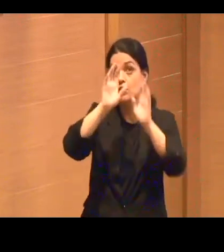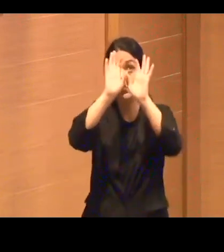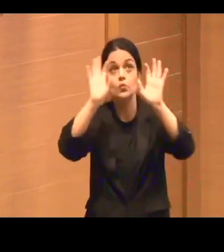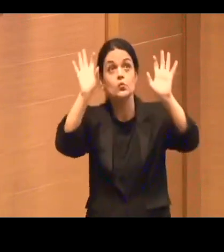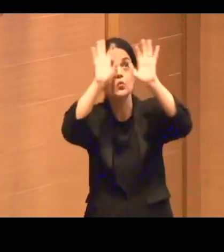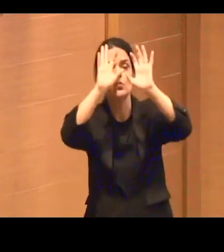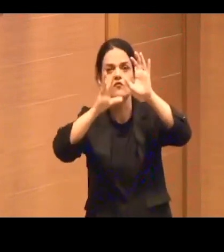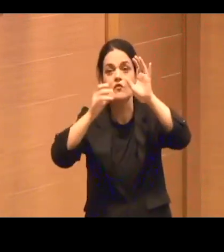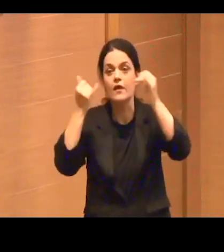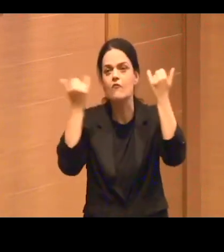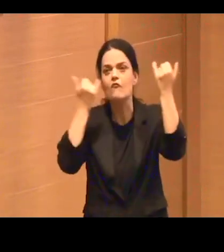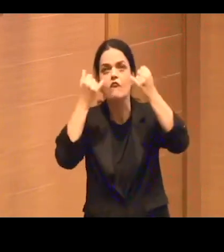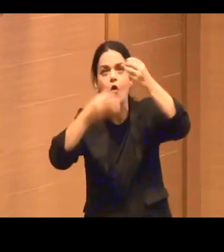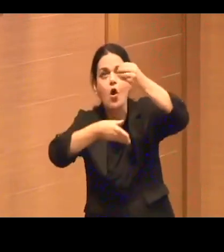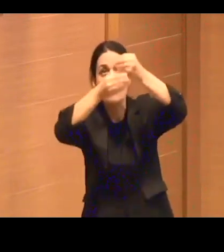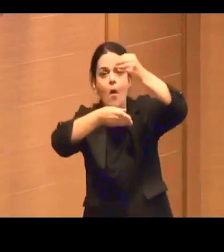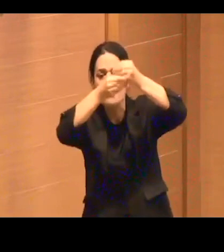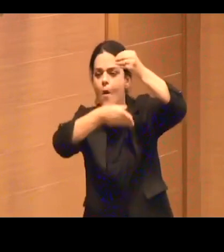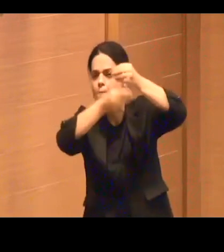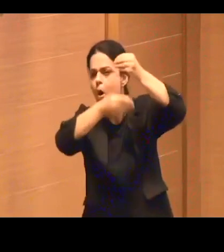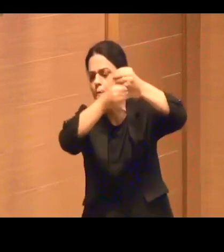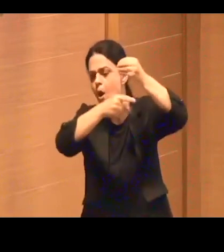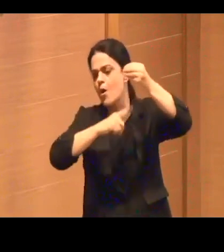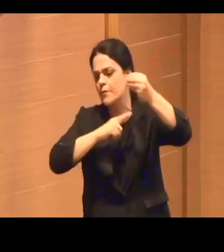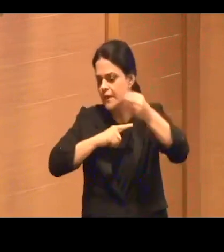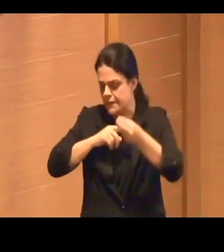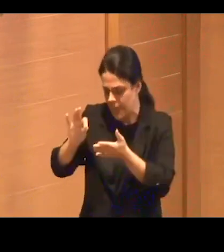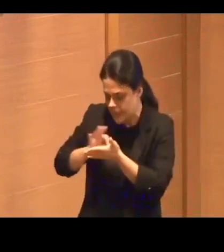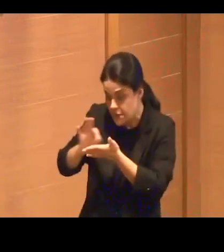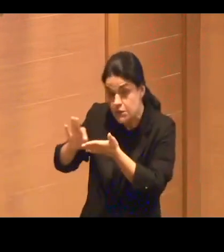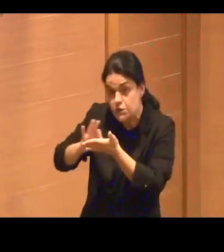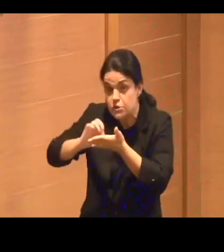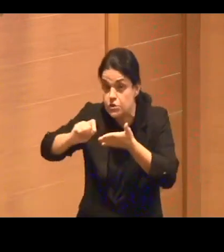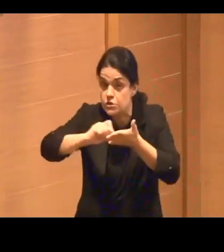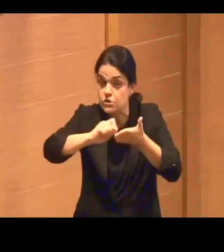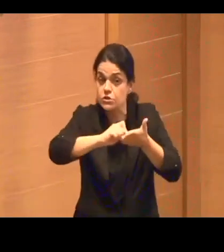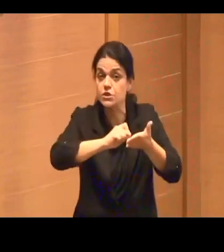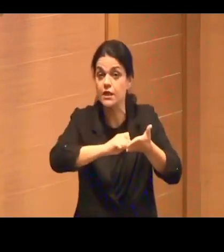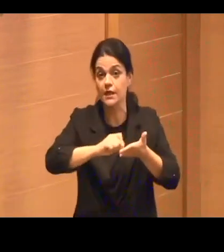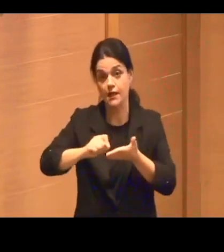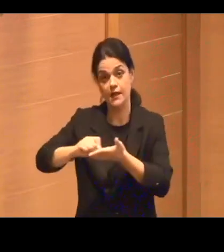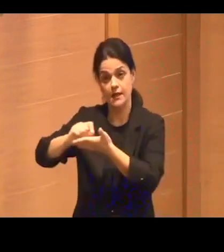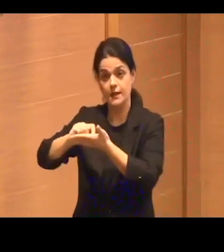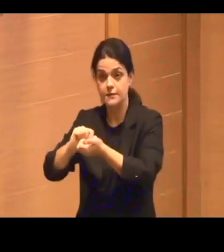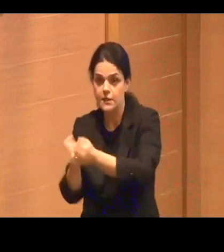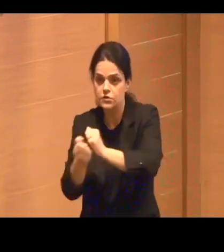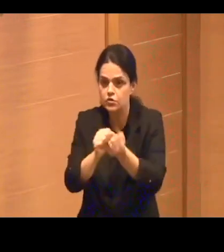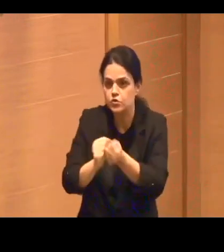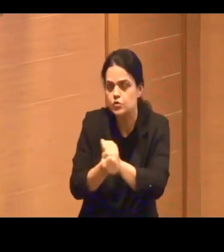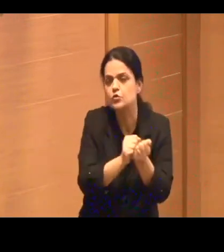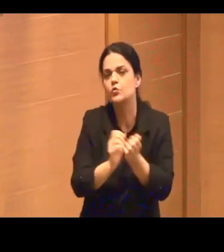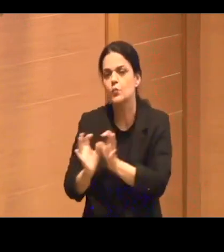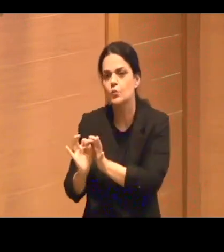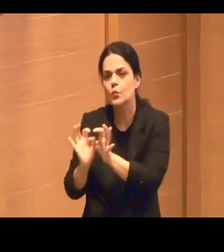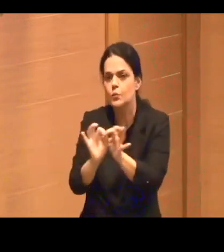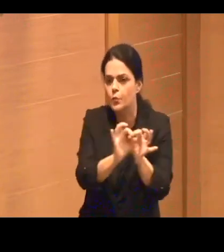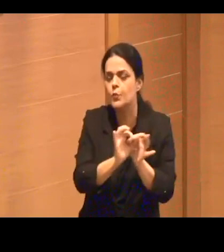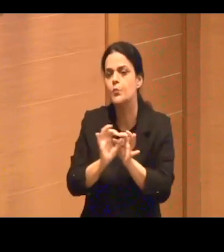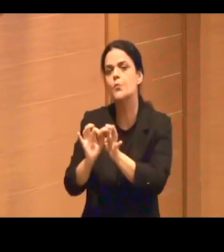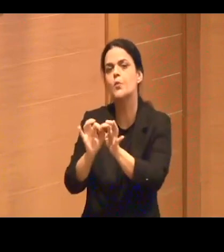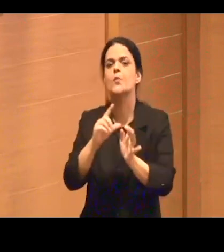escrita colaborativa de vários grupos de movimentos sociais trabalhando com o Nextcloud, oferecendo